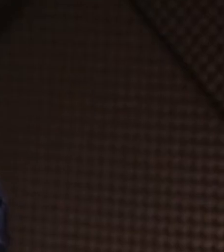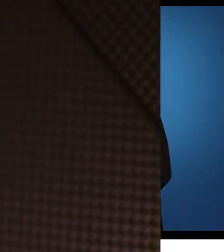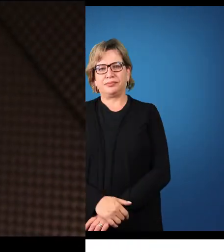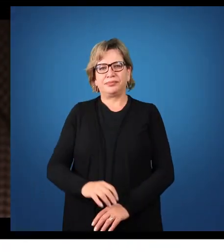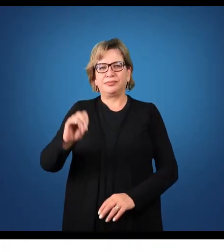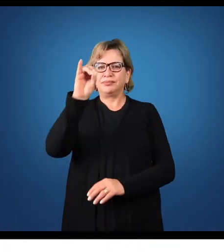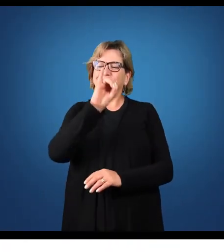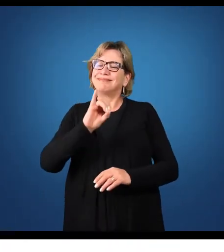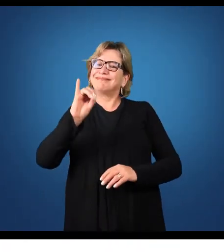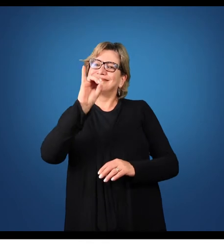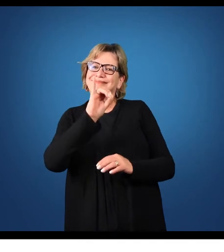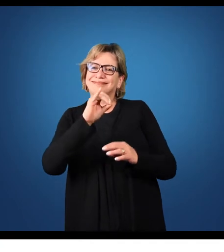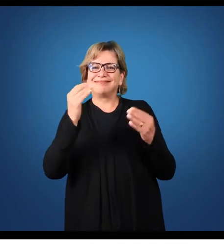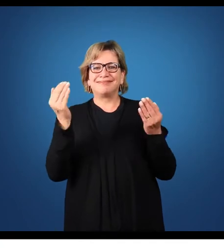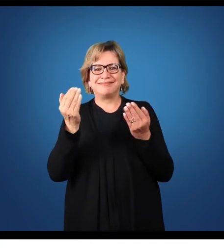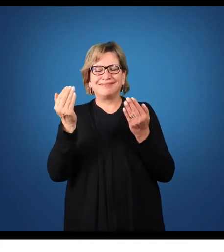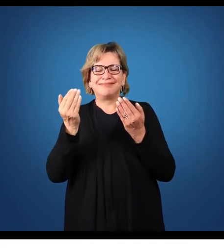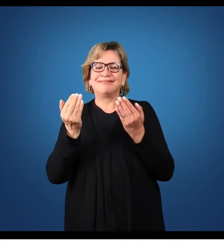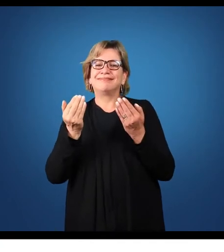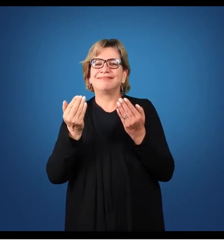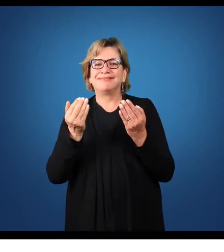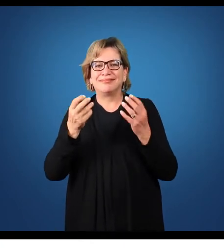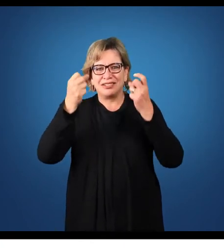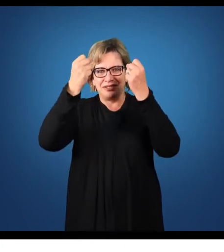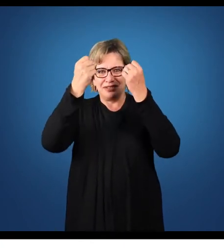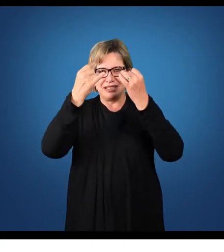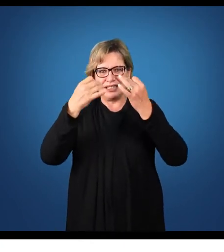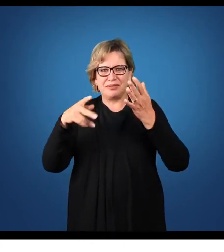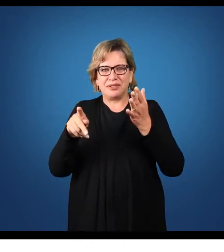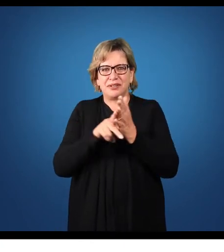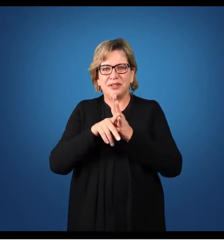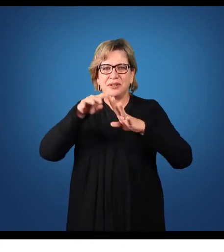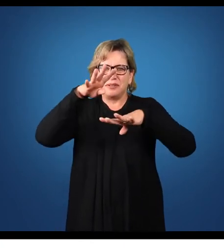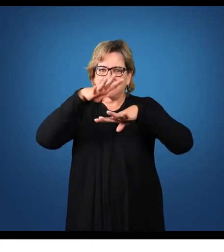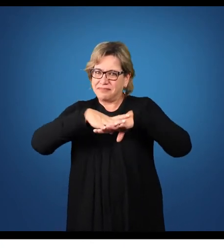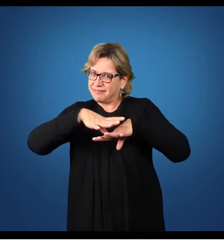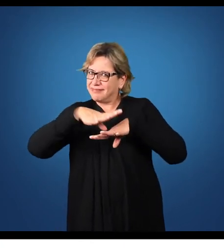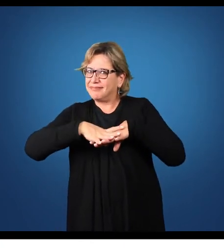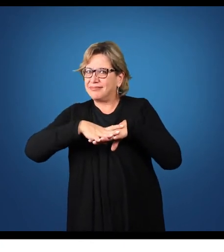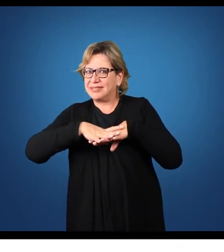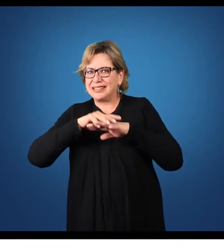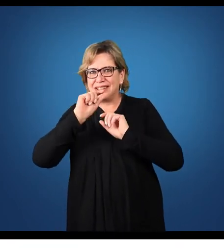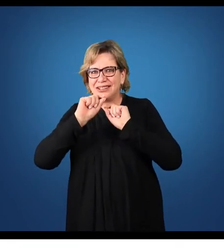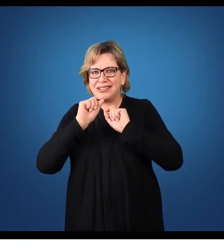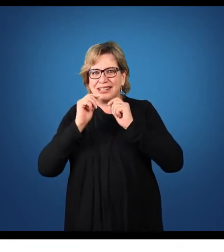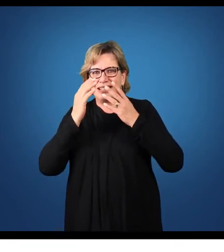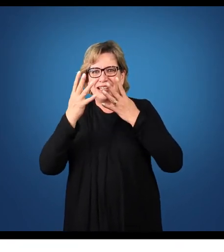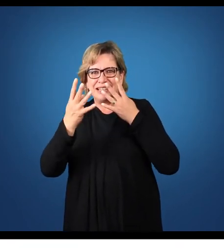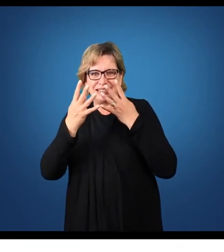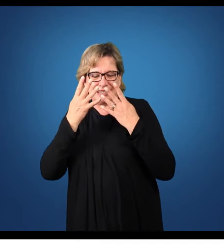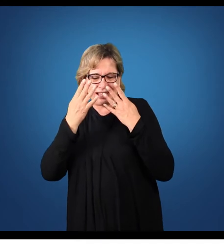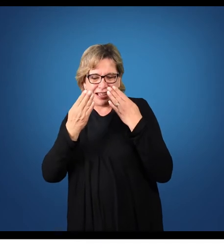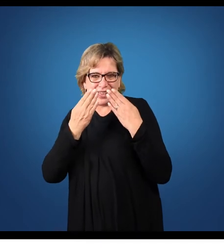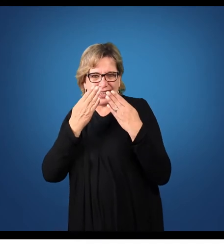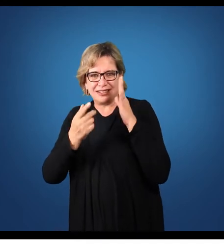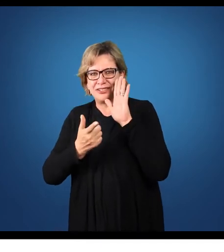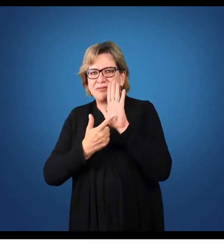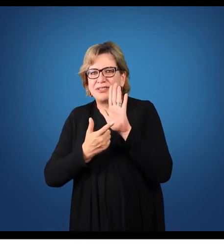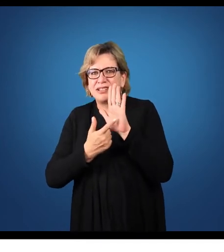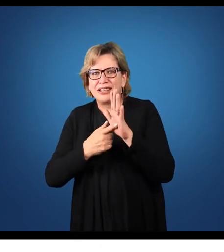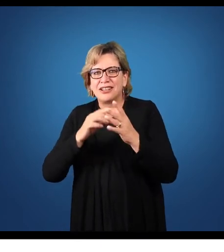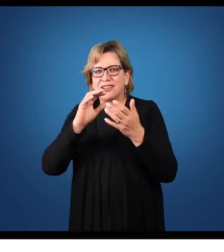Olá alunos, vamos falar sobre a matemática agora, que é a análise das demonstrações contábeis,